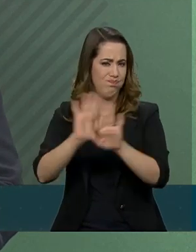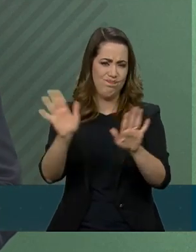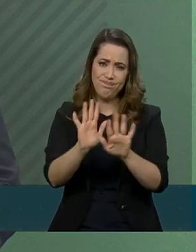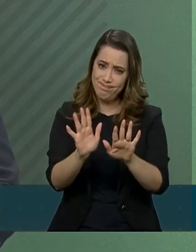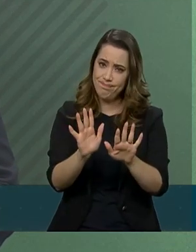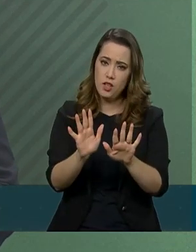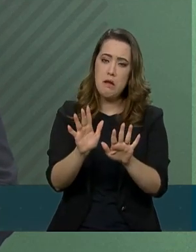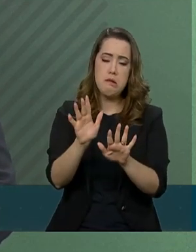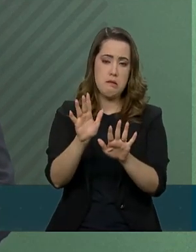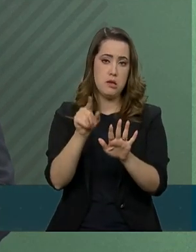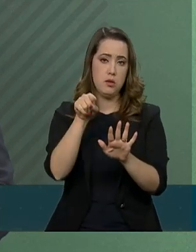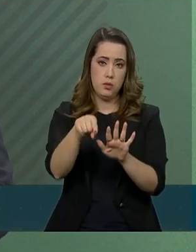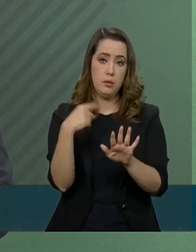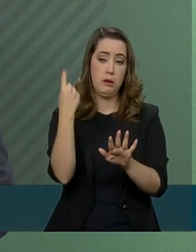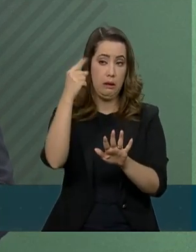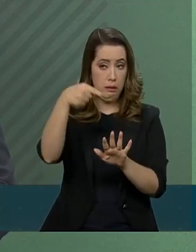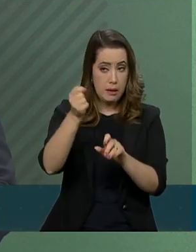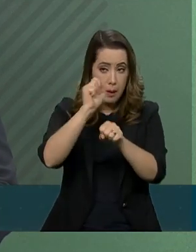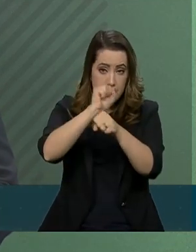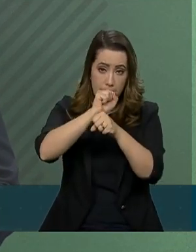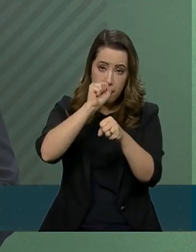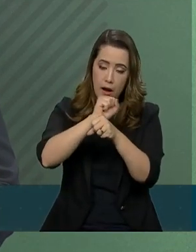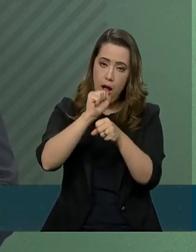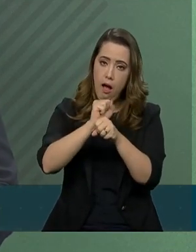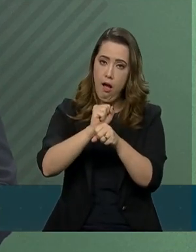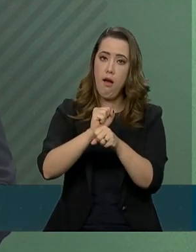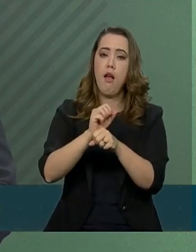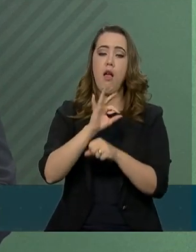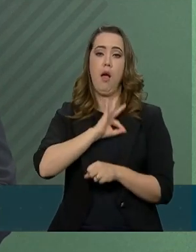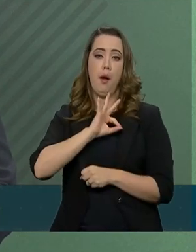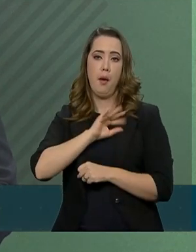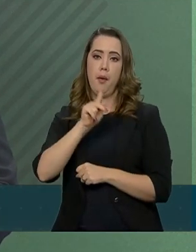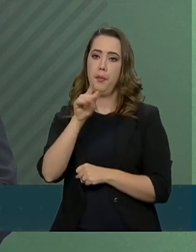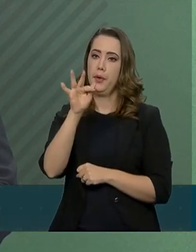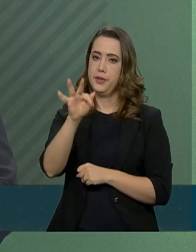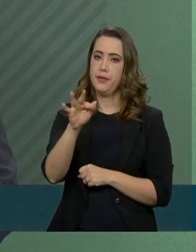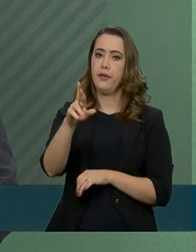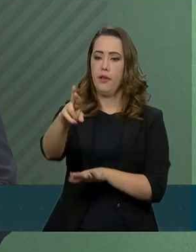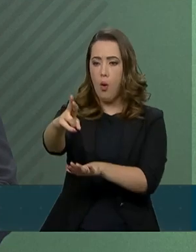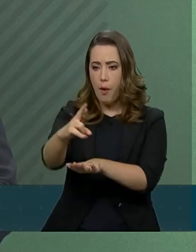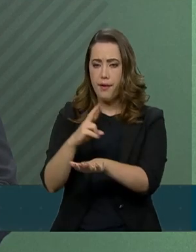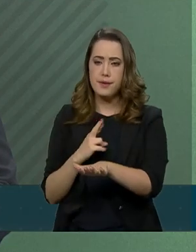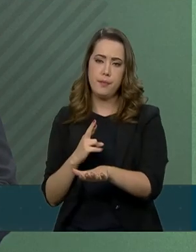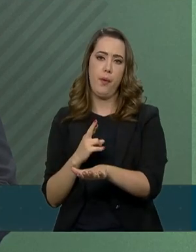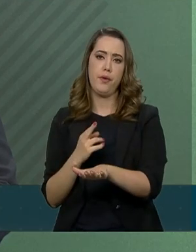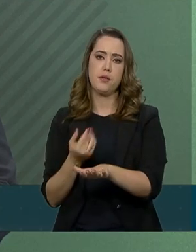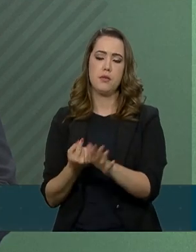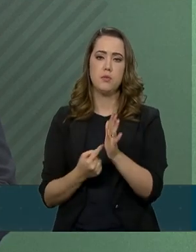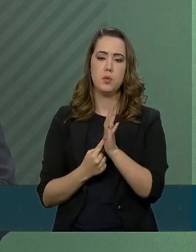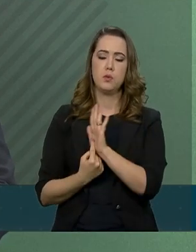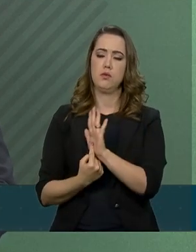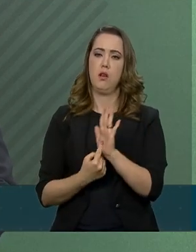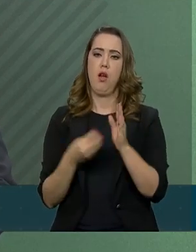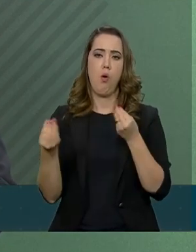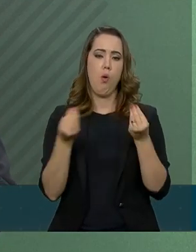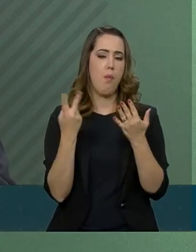teremos claramente a elucidação dos fatos e o como ele veio a ocorrer.